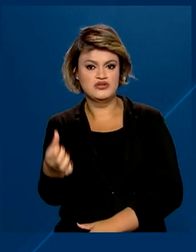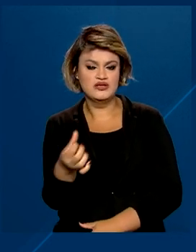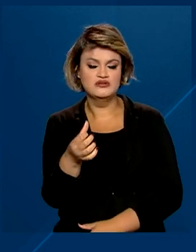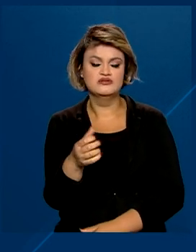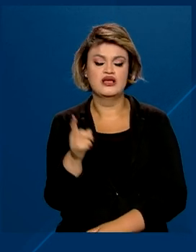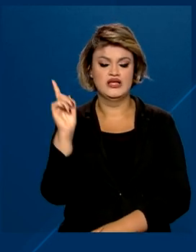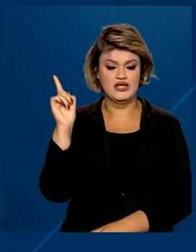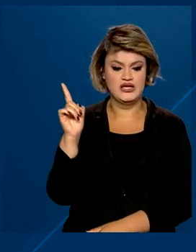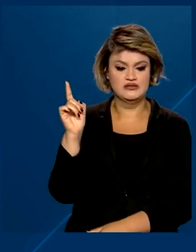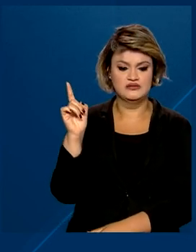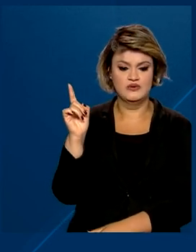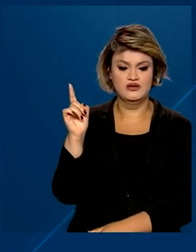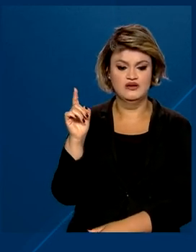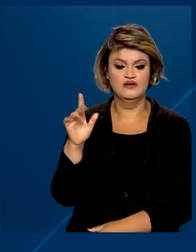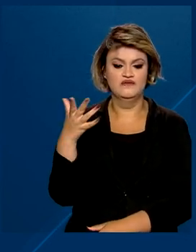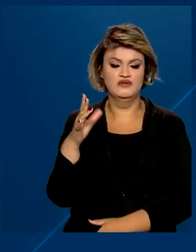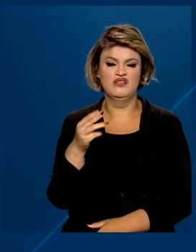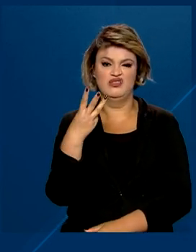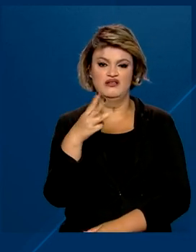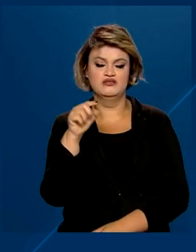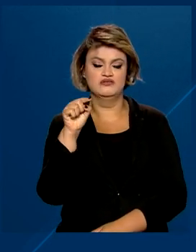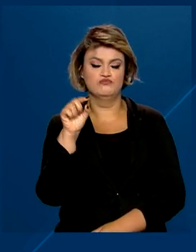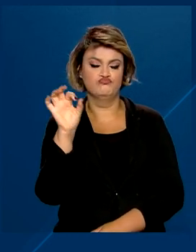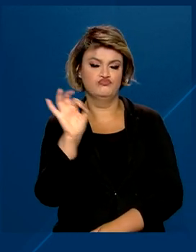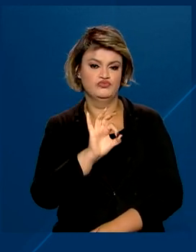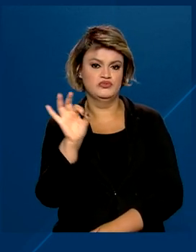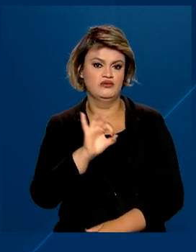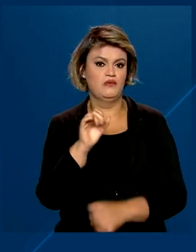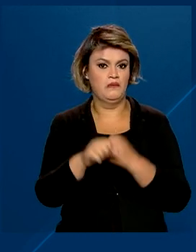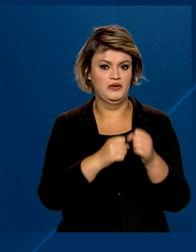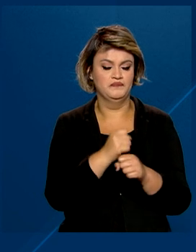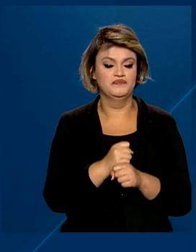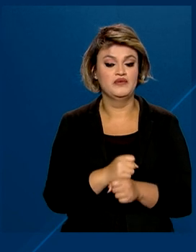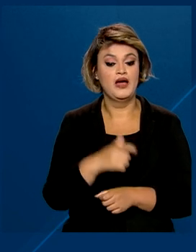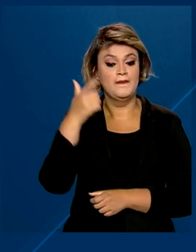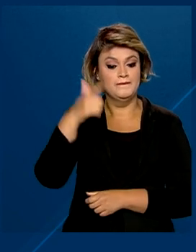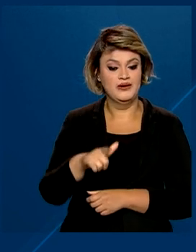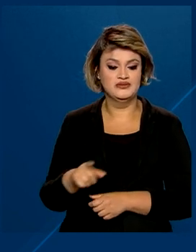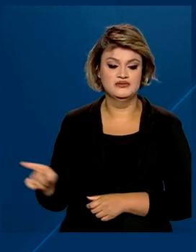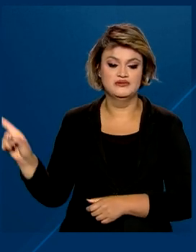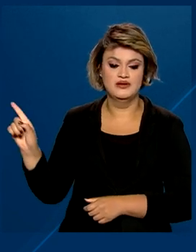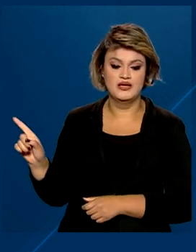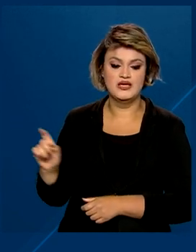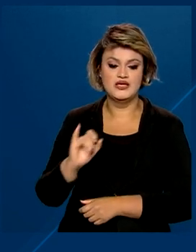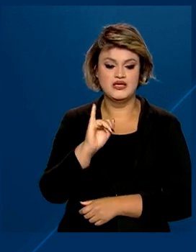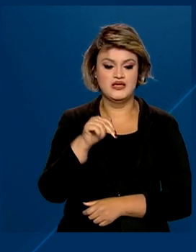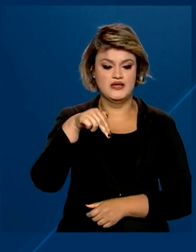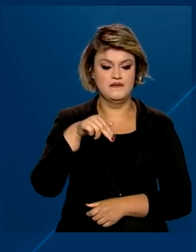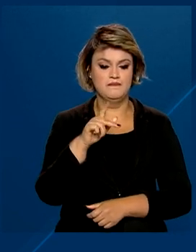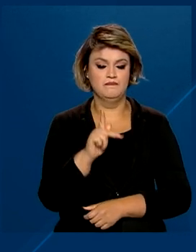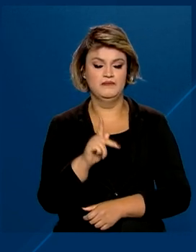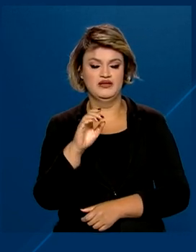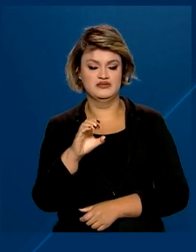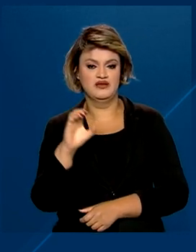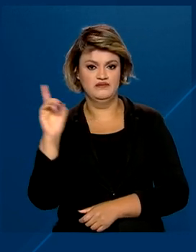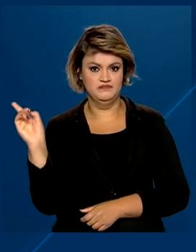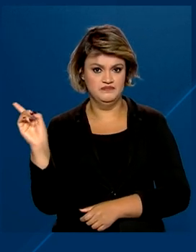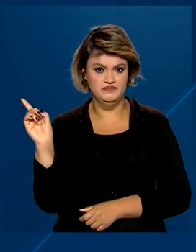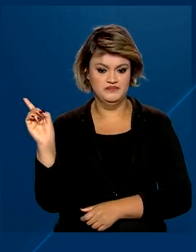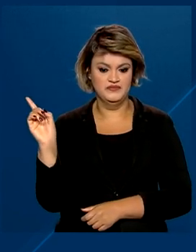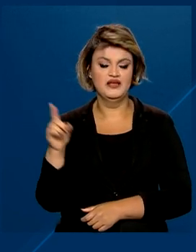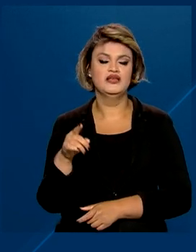que o IPCA fique em 3% ao ano. Em relação ao Índice Nacional de Preços ao Consumidor e NPC,